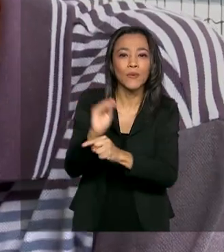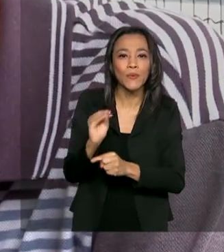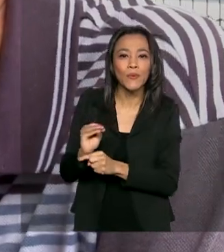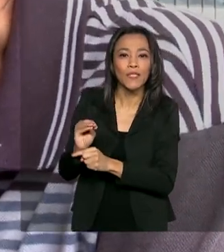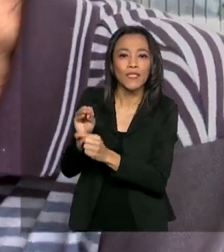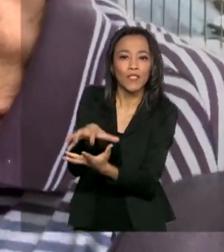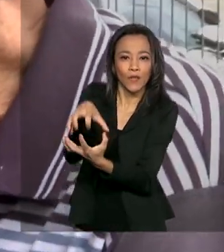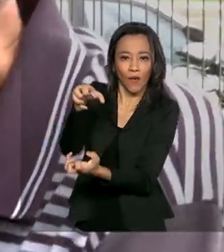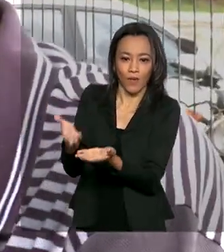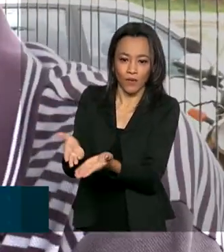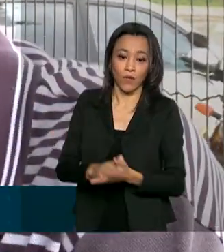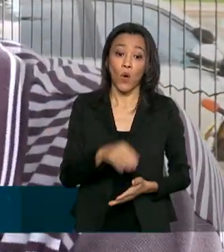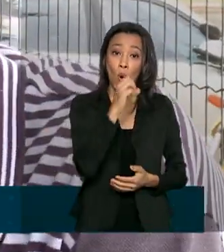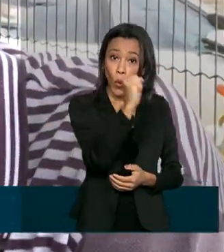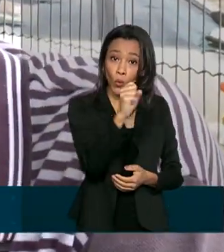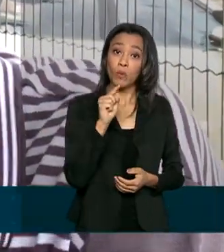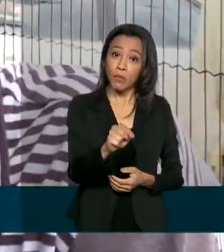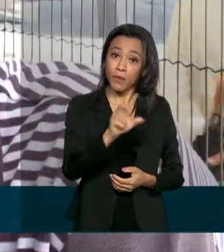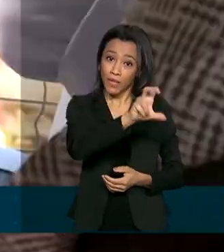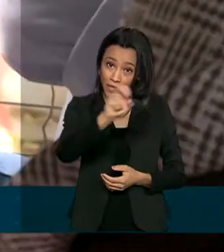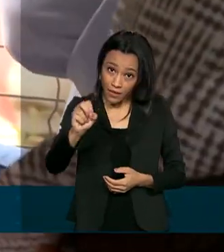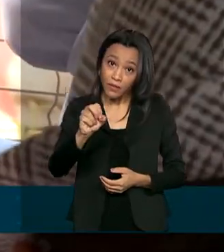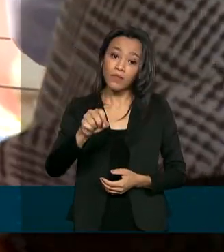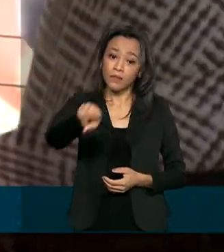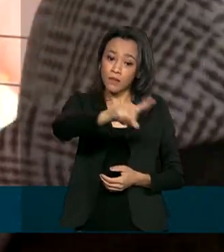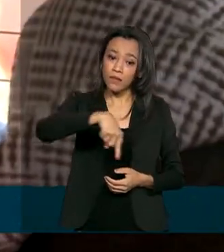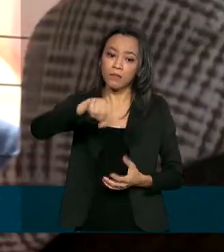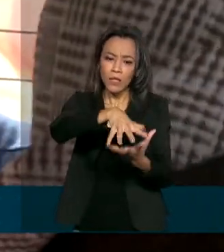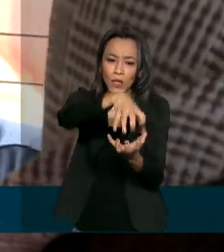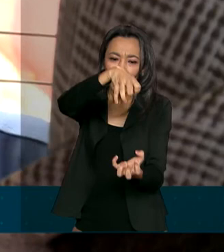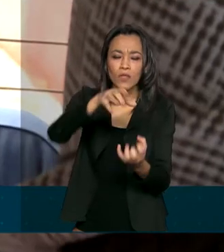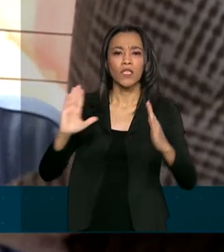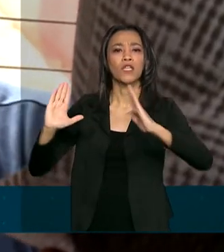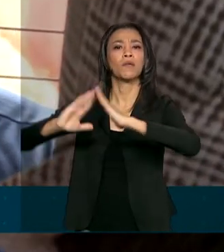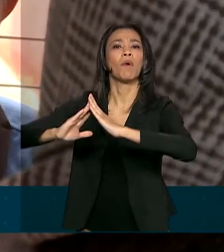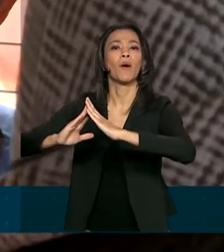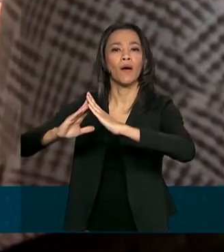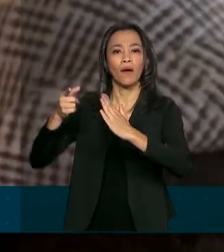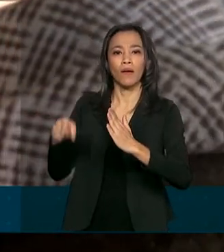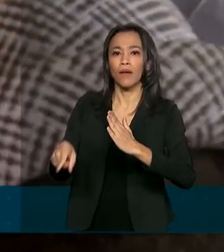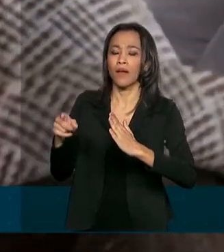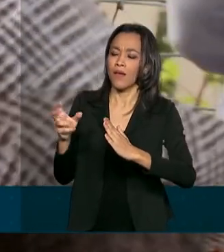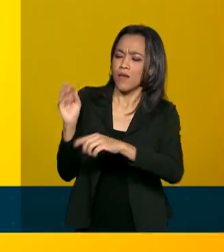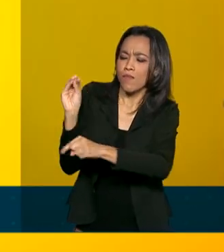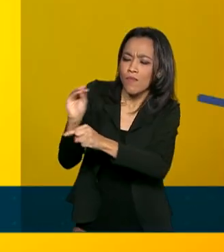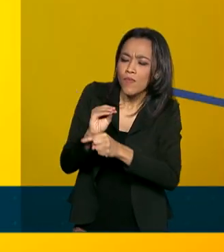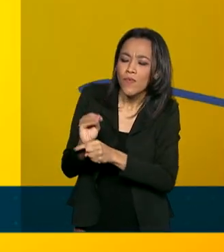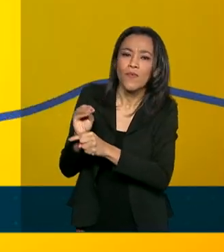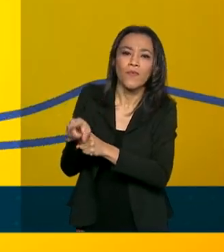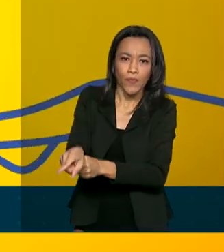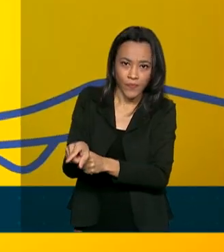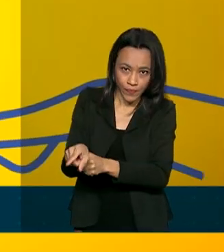8.500 idosos que vivem em instituições de longa permanência terão prioridade no programa